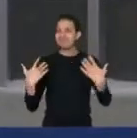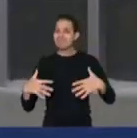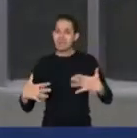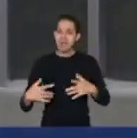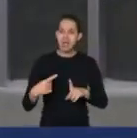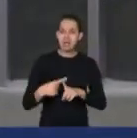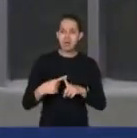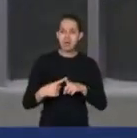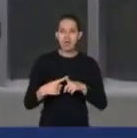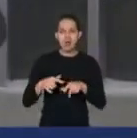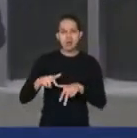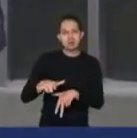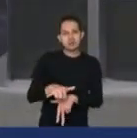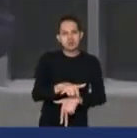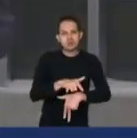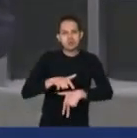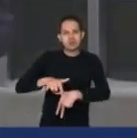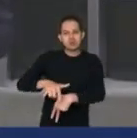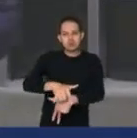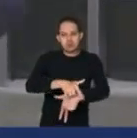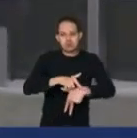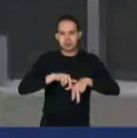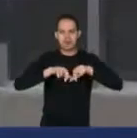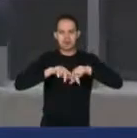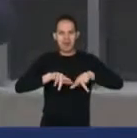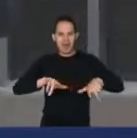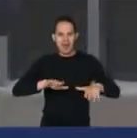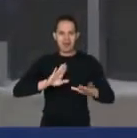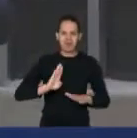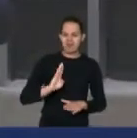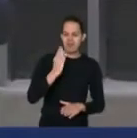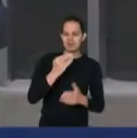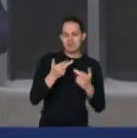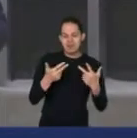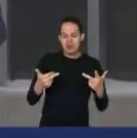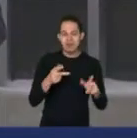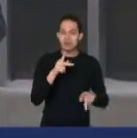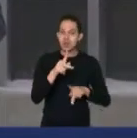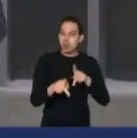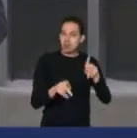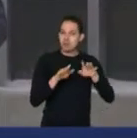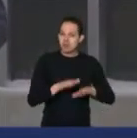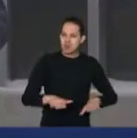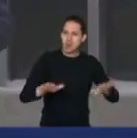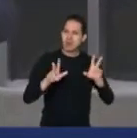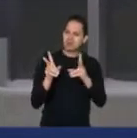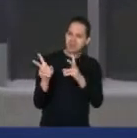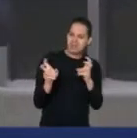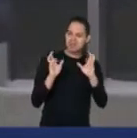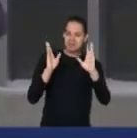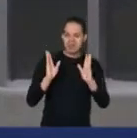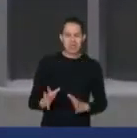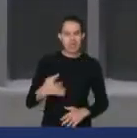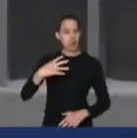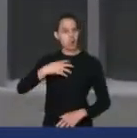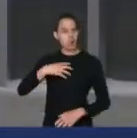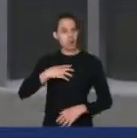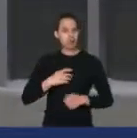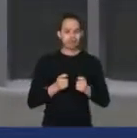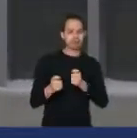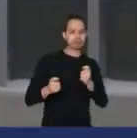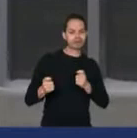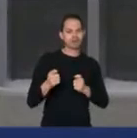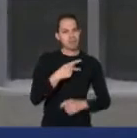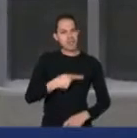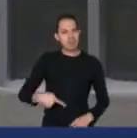manipulações, de todas as falsificações, o povo já entendeu que ele não tem condições de governar o Brasil.